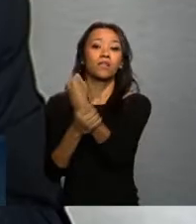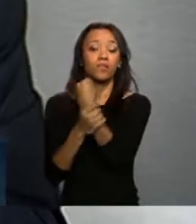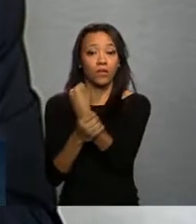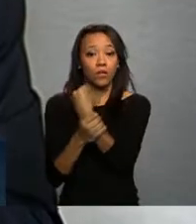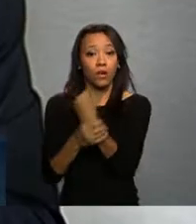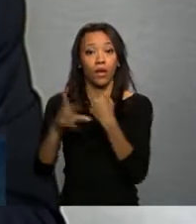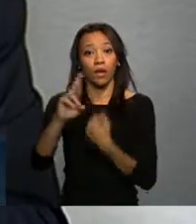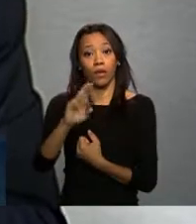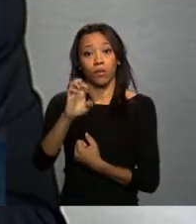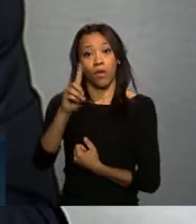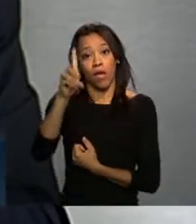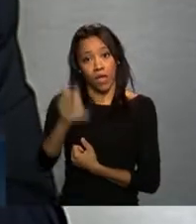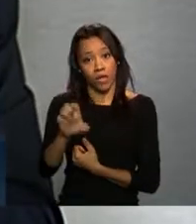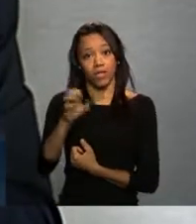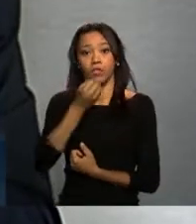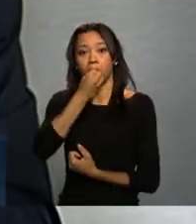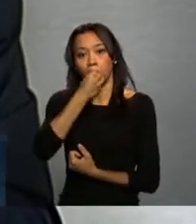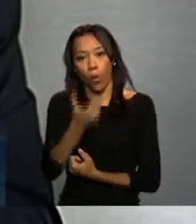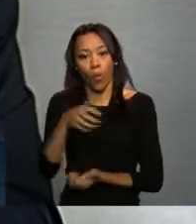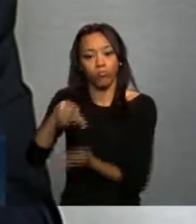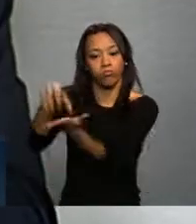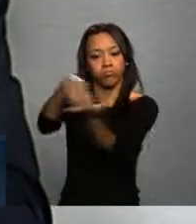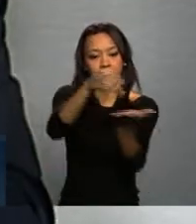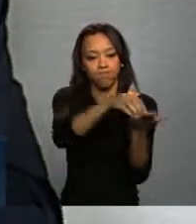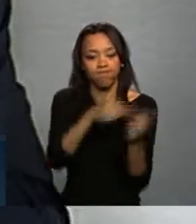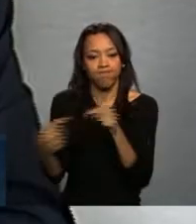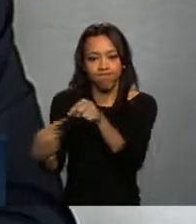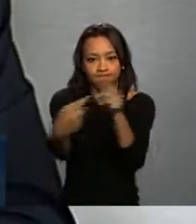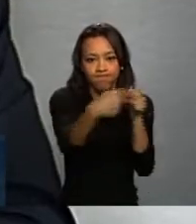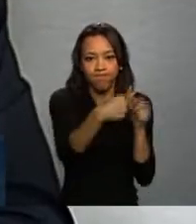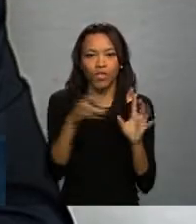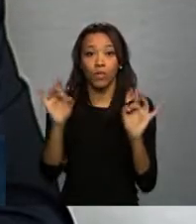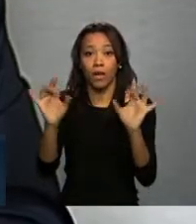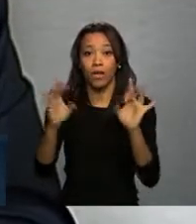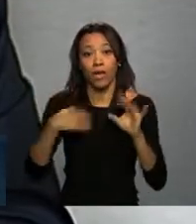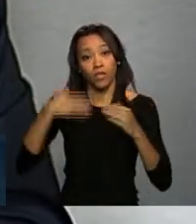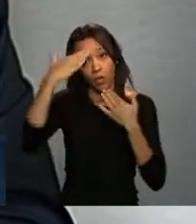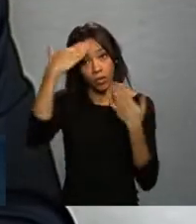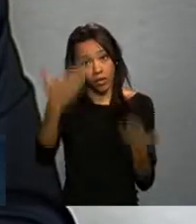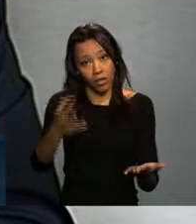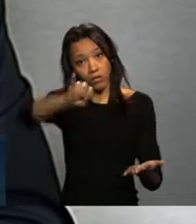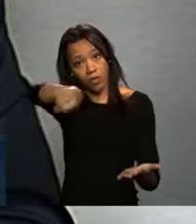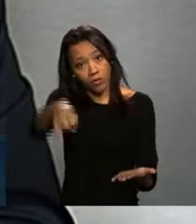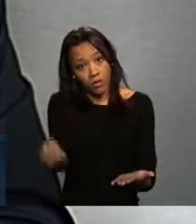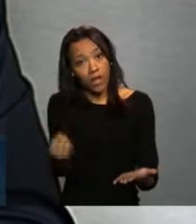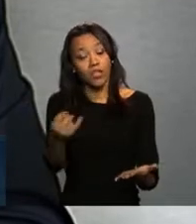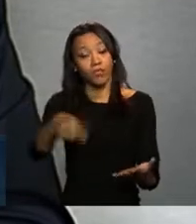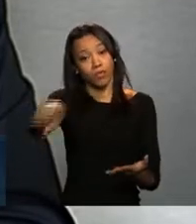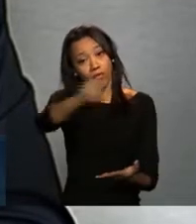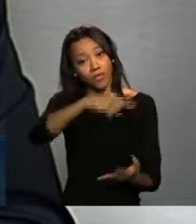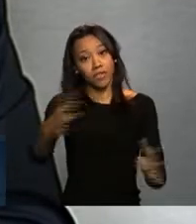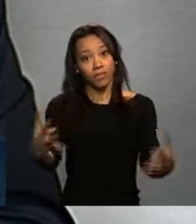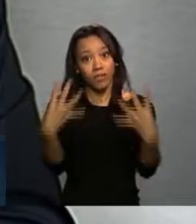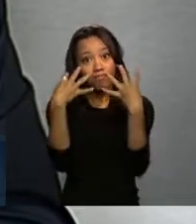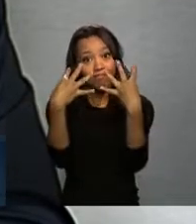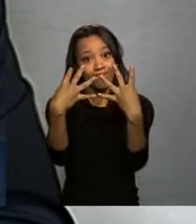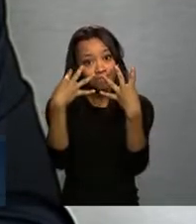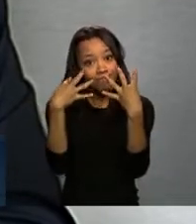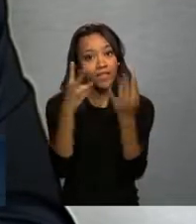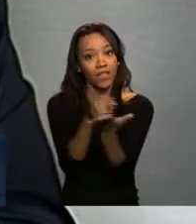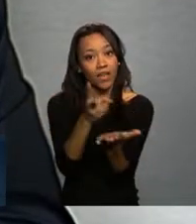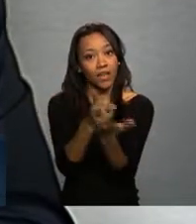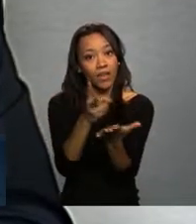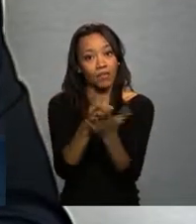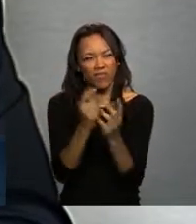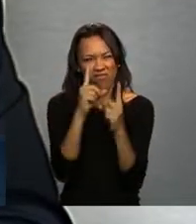assistência hematológica de muita qualidade. Muito obrigado pela oportunidade por me escutarem tão atentamente, por terem feito